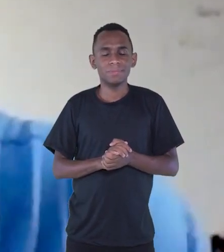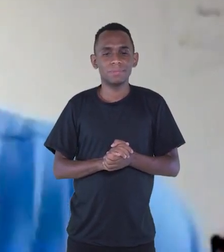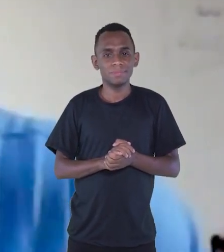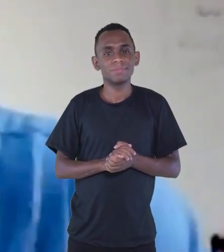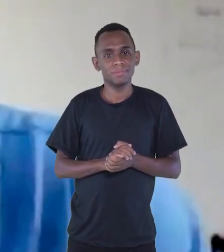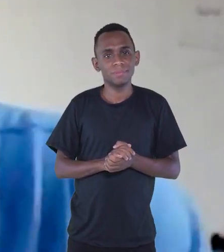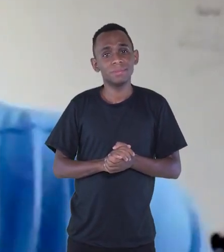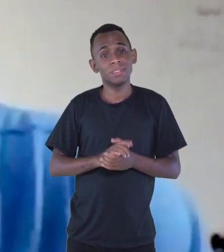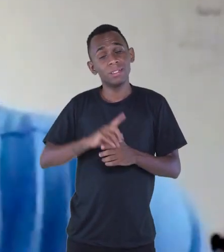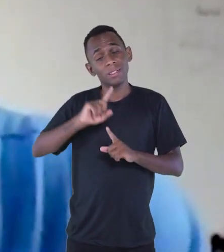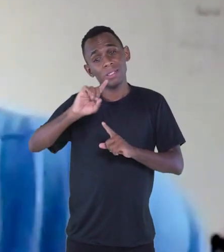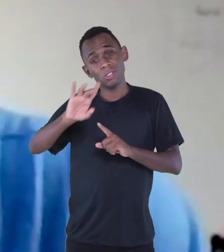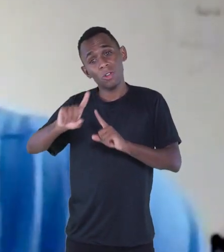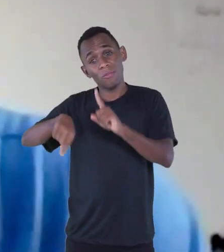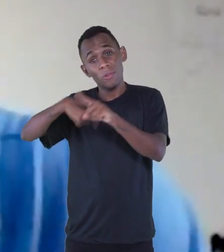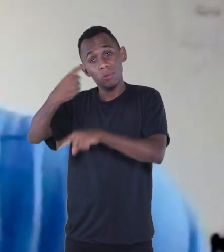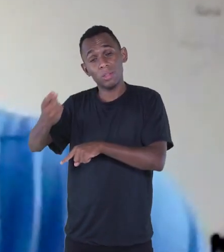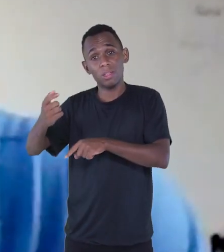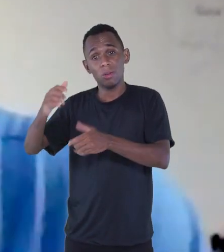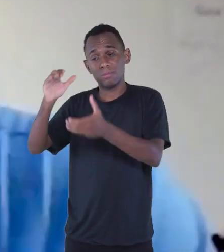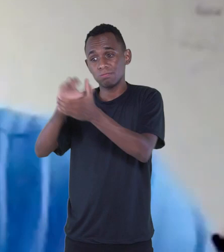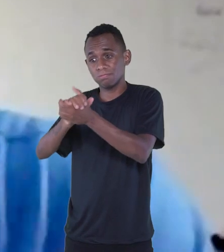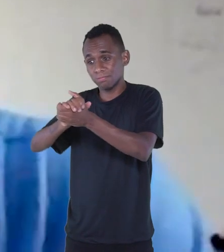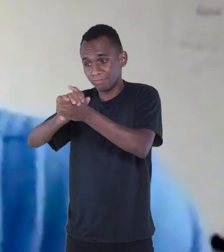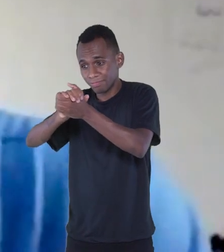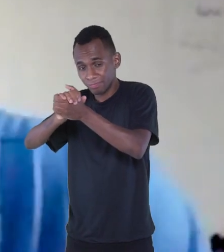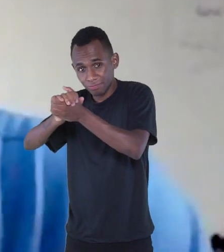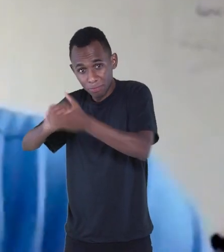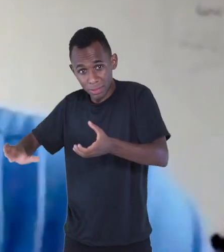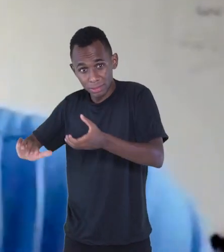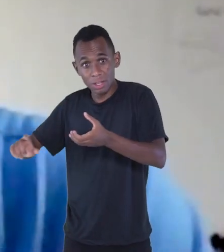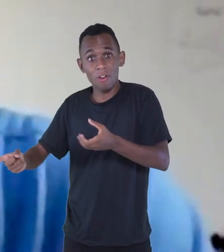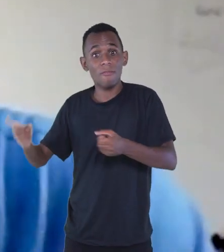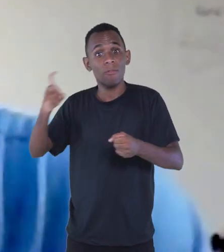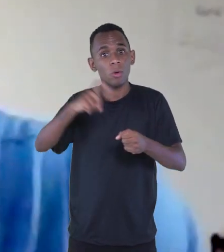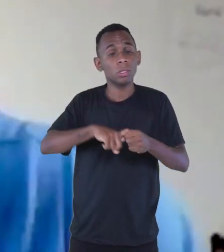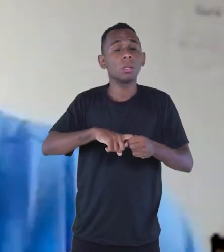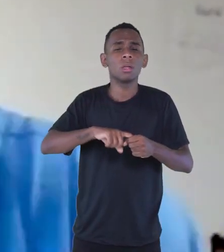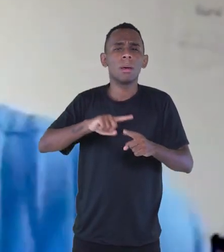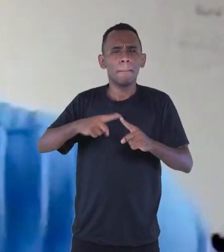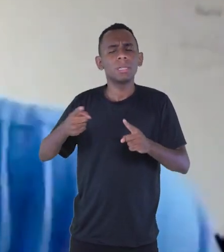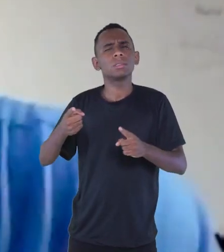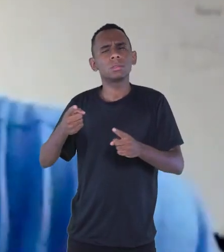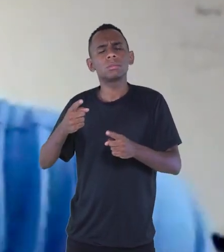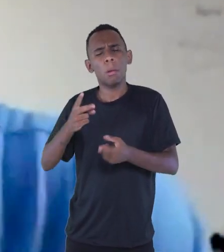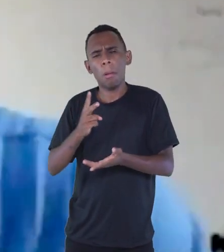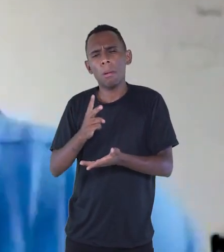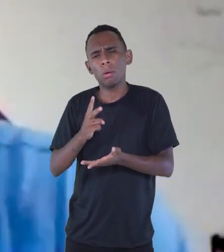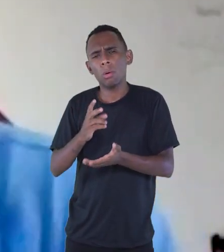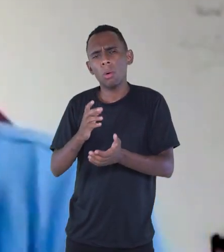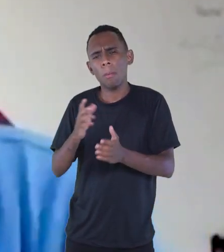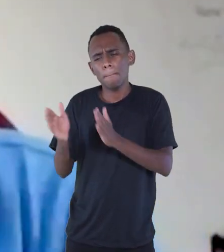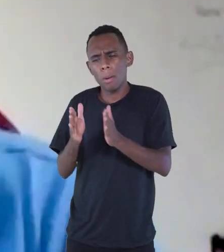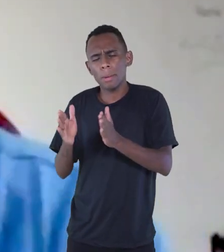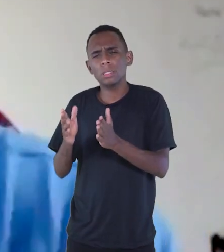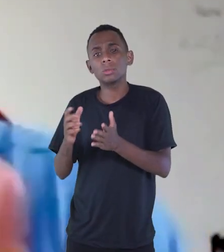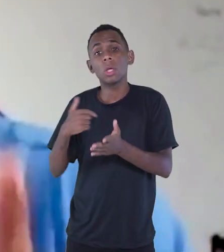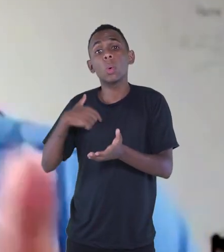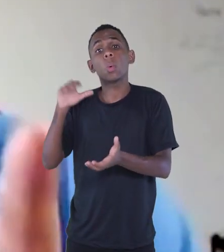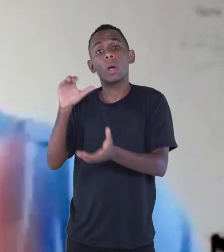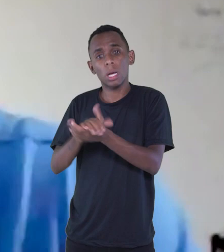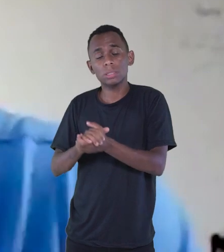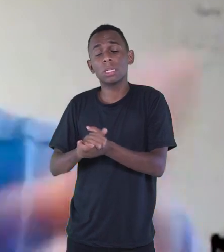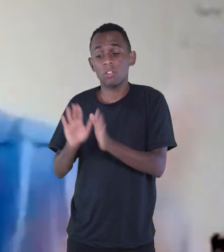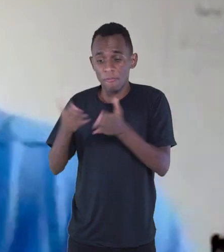E só voltei depois que eu me separei. A coisa mais curiosa... Não, mentira, mentira. Quando eu estava casado, me dediquei muito à poesia e fiz